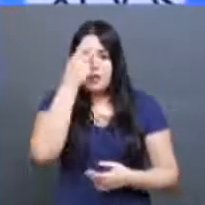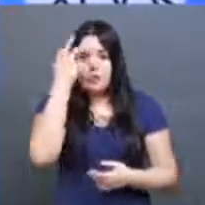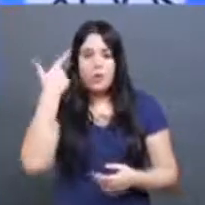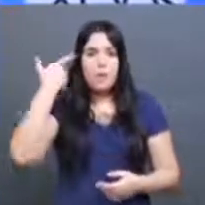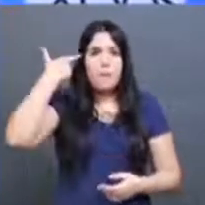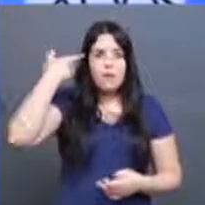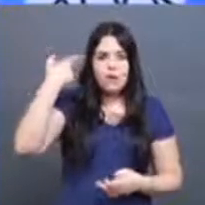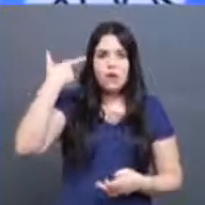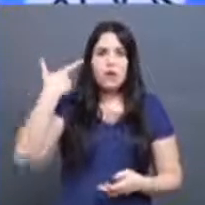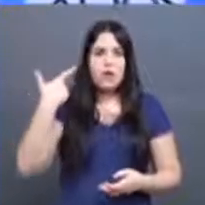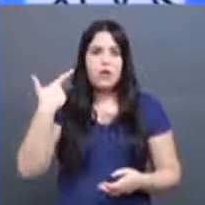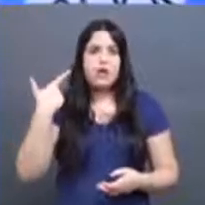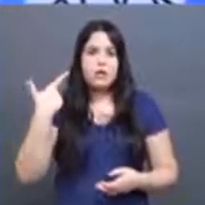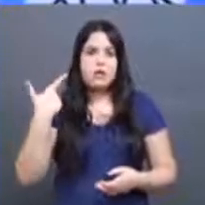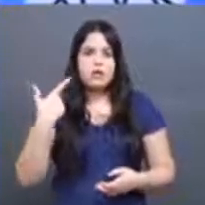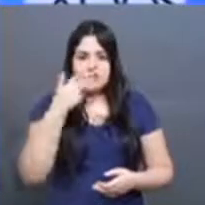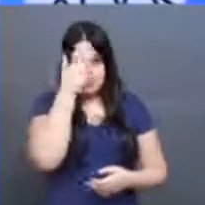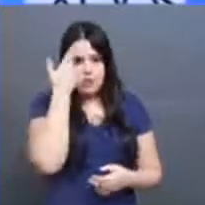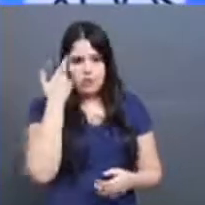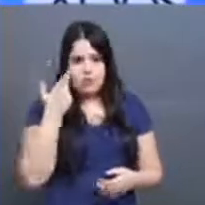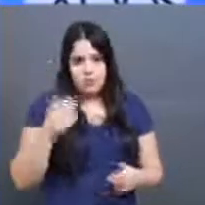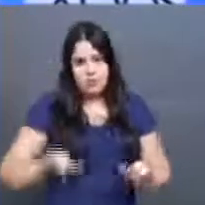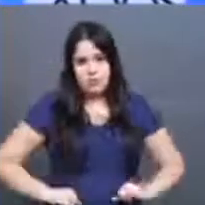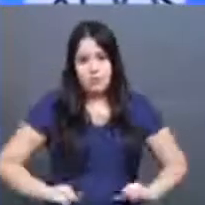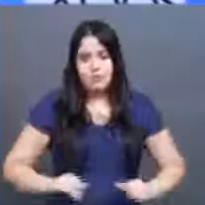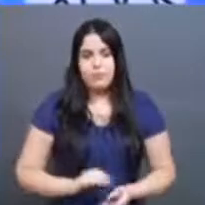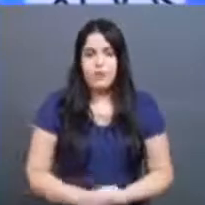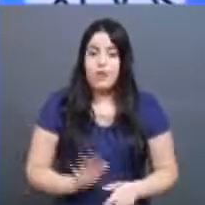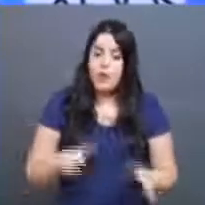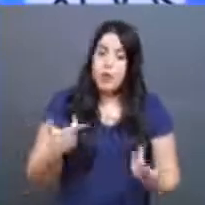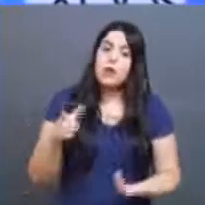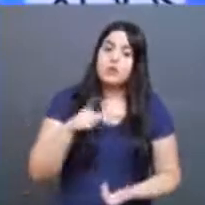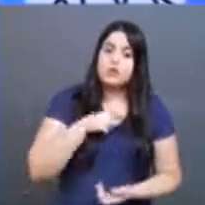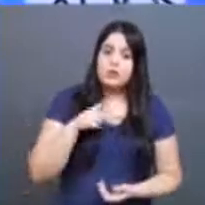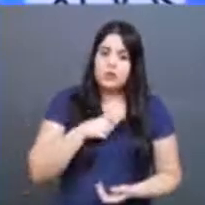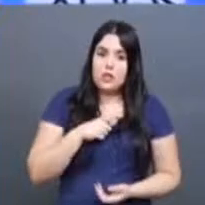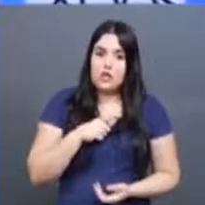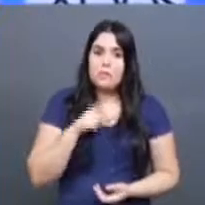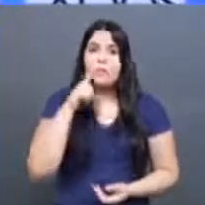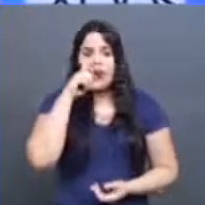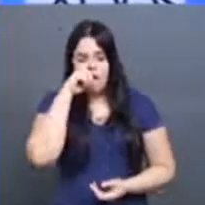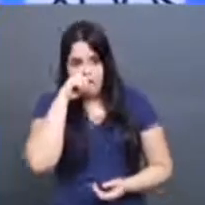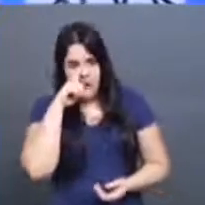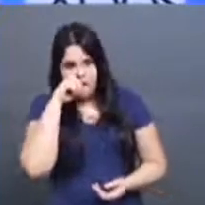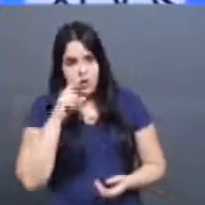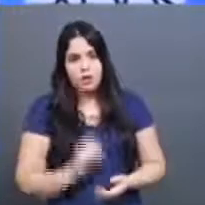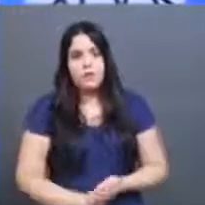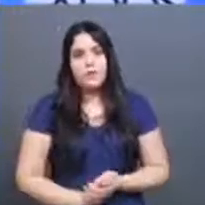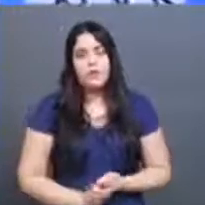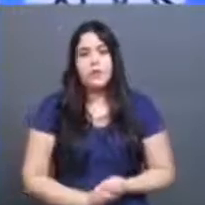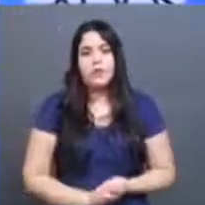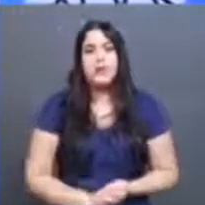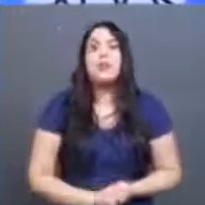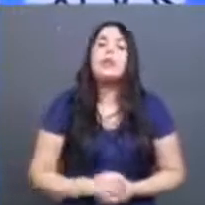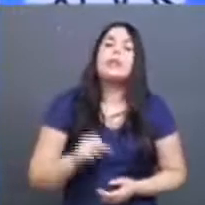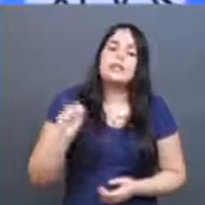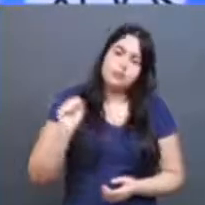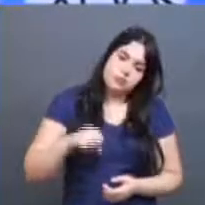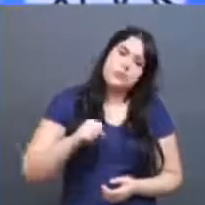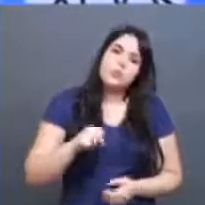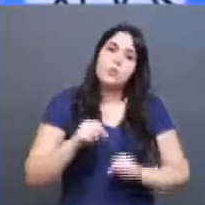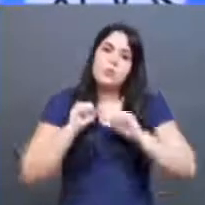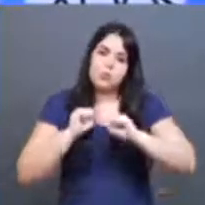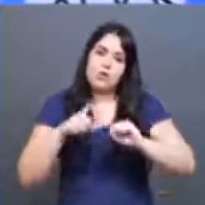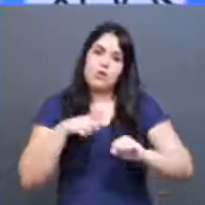suicídio por parte da vítima. Aí quando nós temos essas situações mais graves, aí com toda certeza